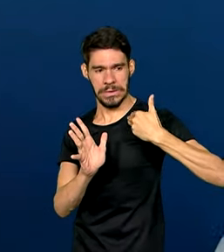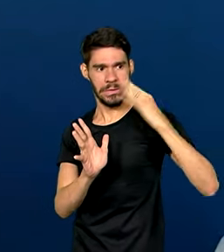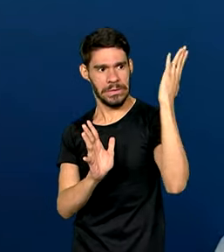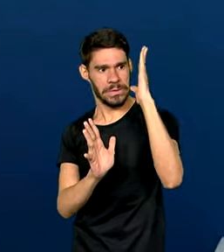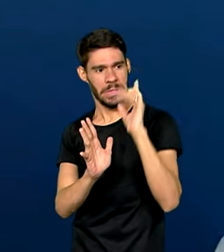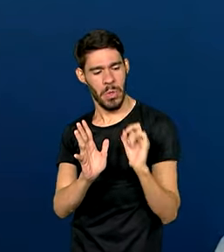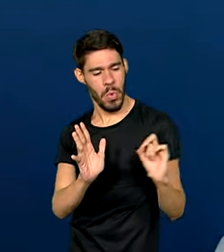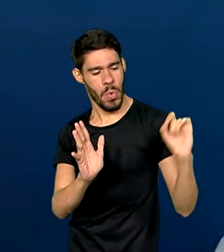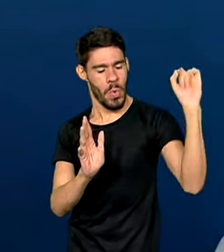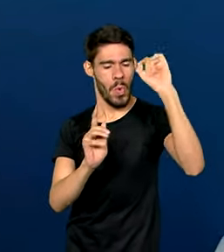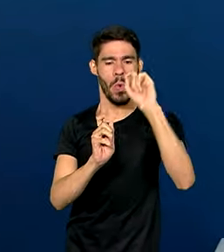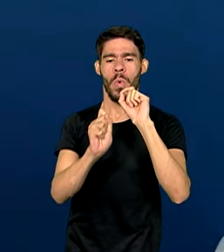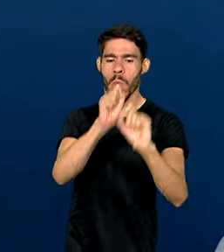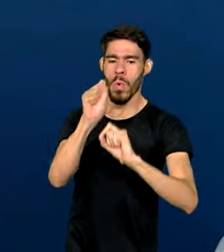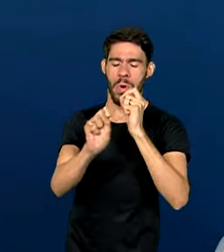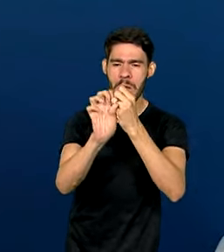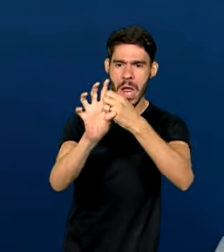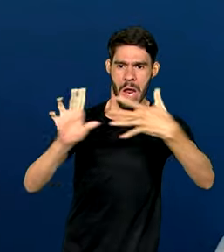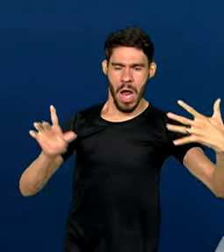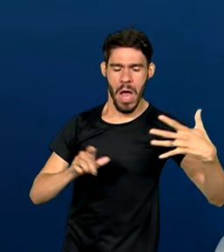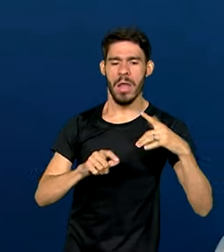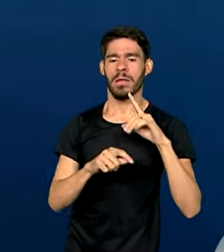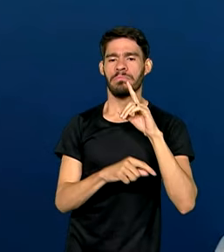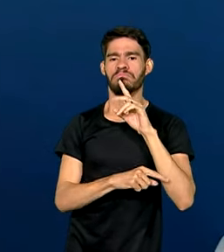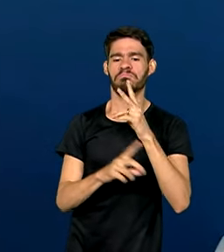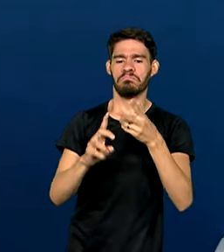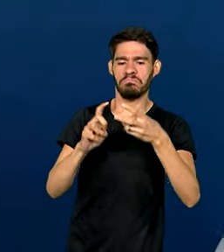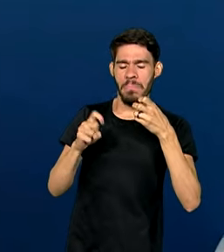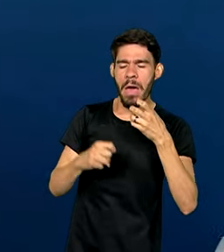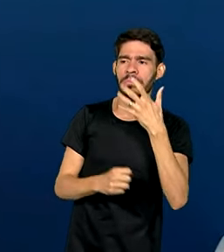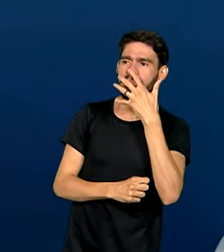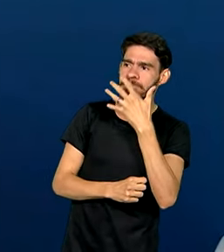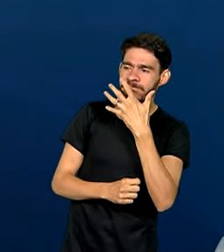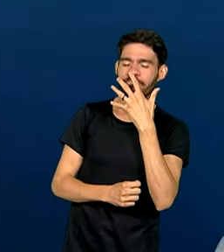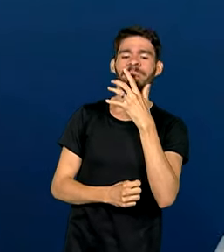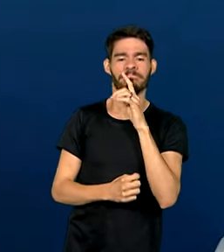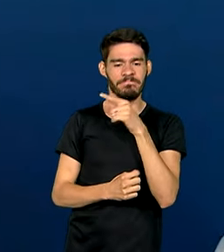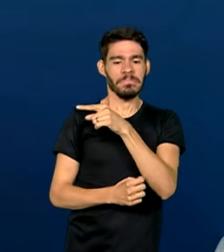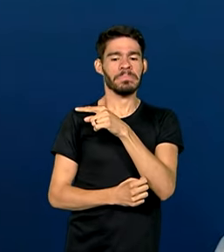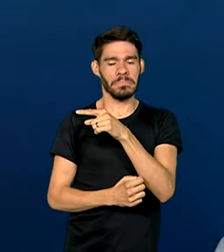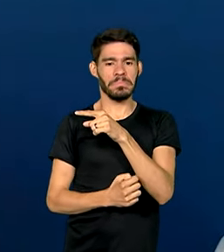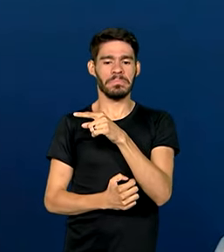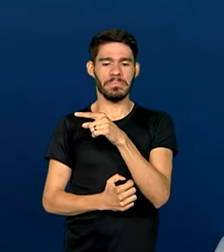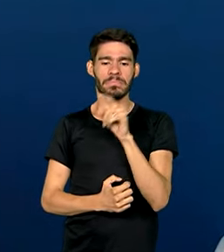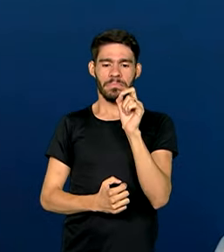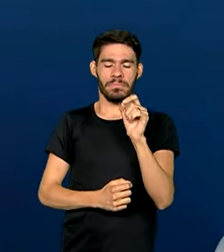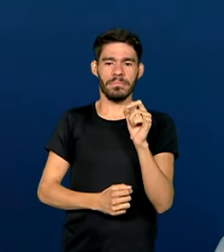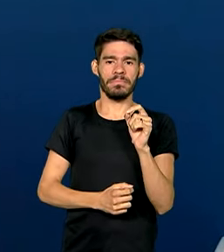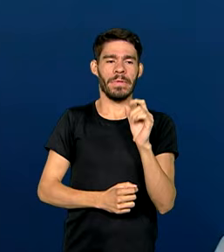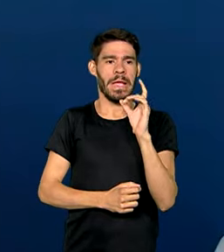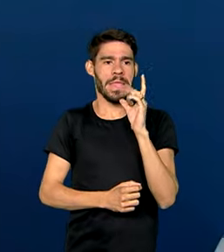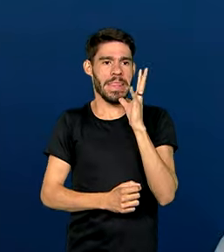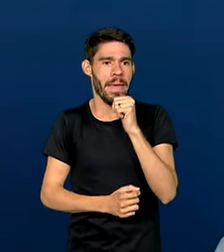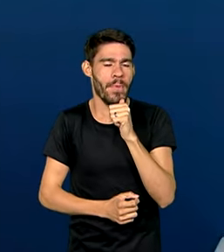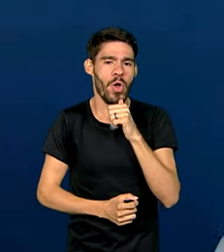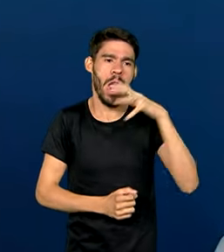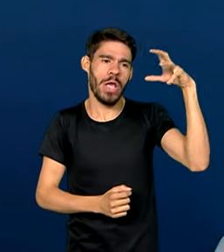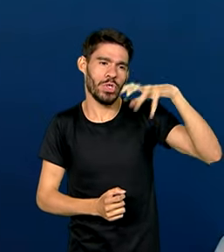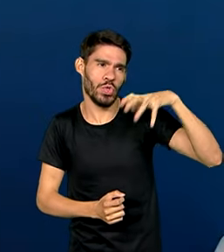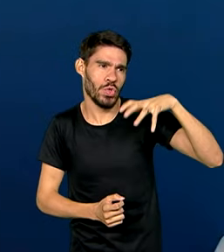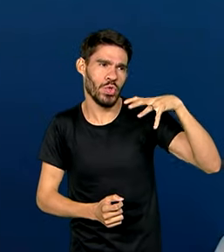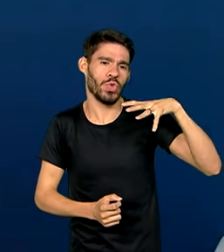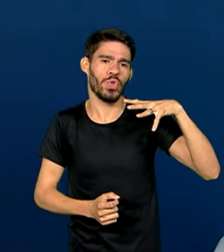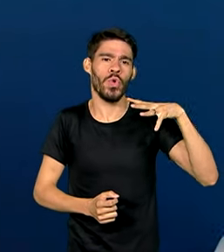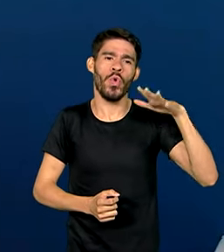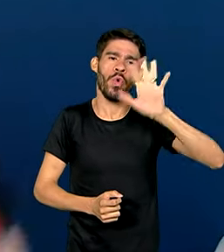Uma das características, um reflexo que a gente vem observando era isso, né? Da questão do atraso das chuvas lá na região, né, Poção